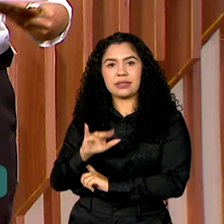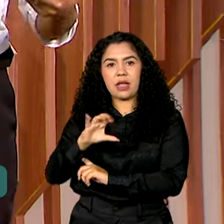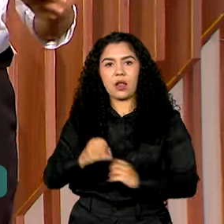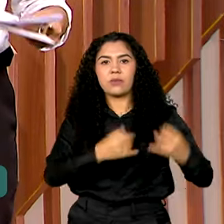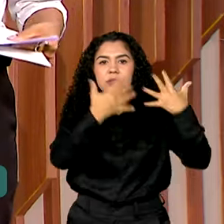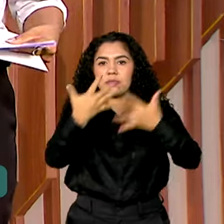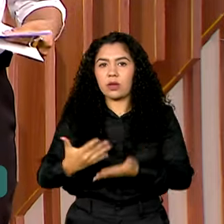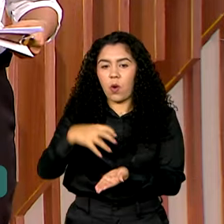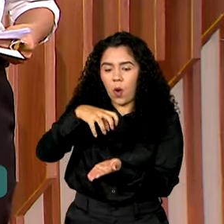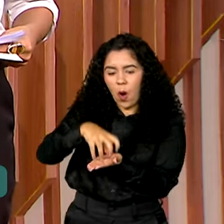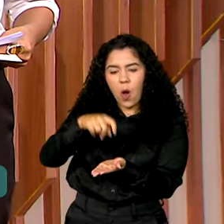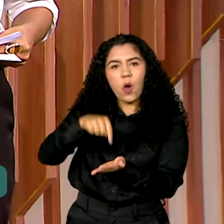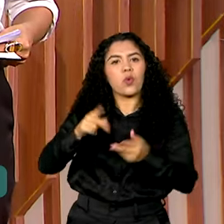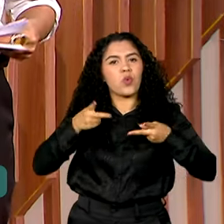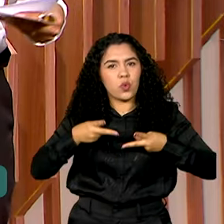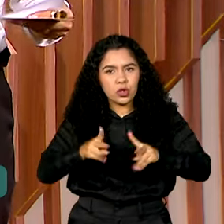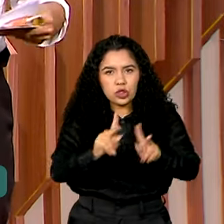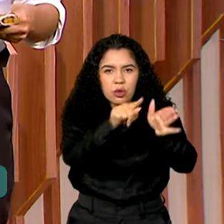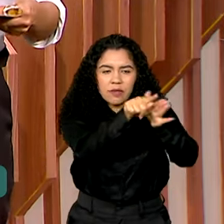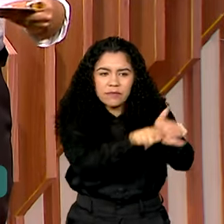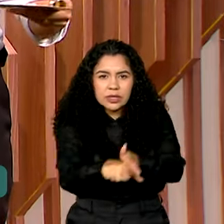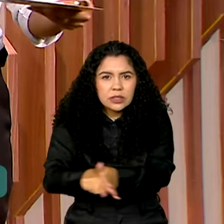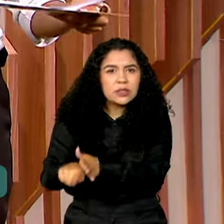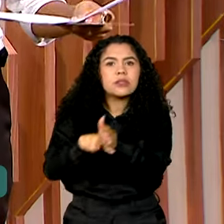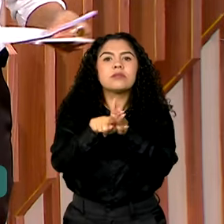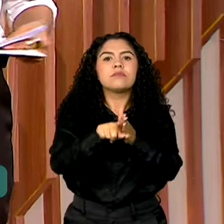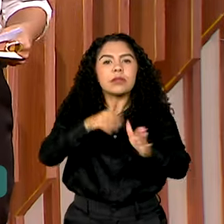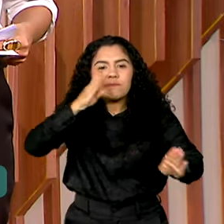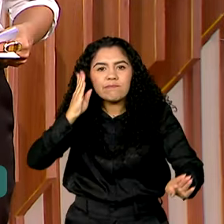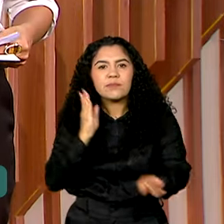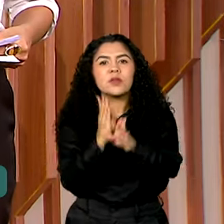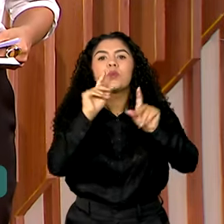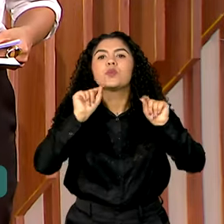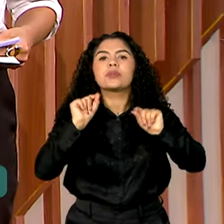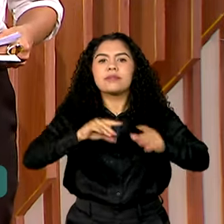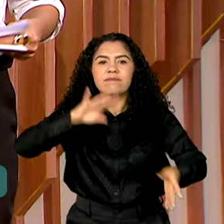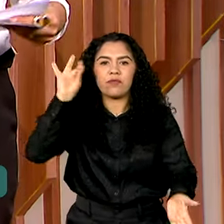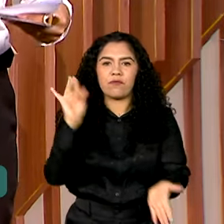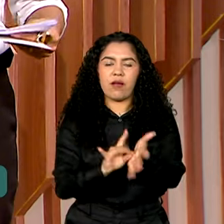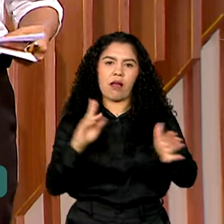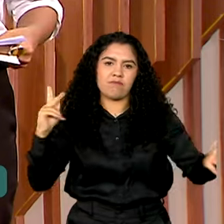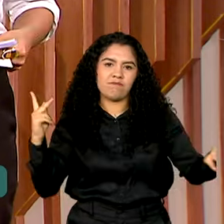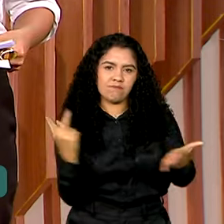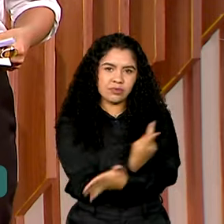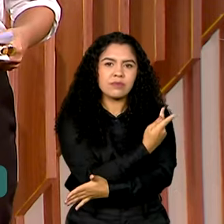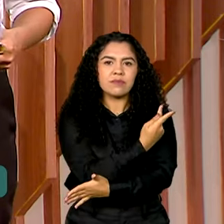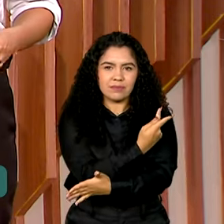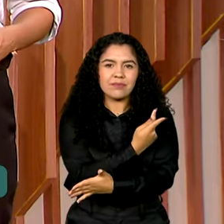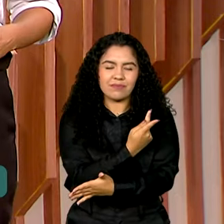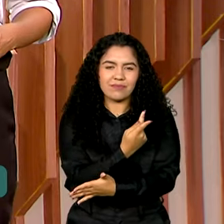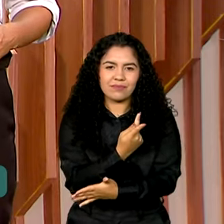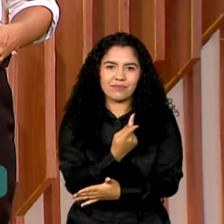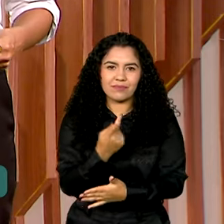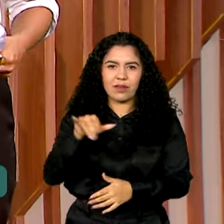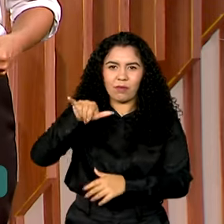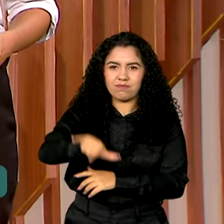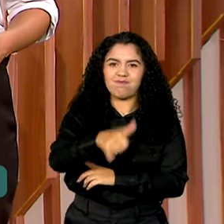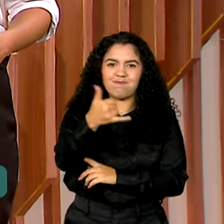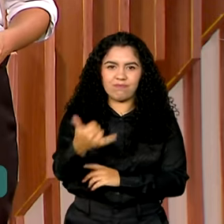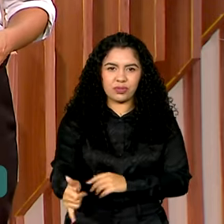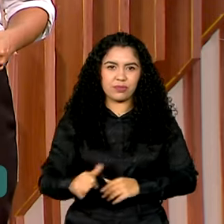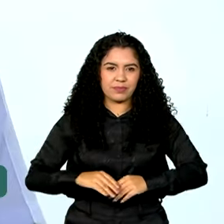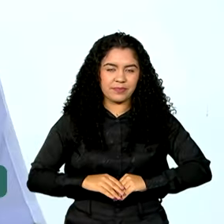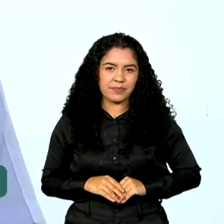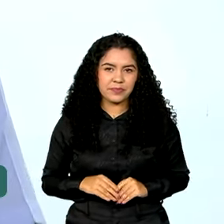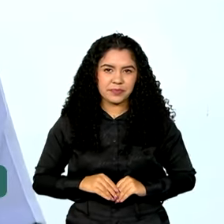vai continuar esta investigação até que se chegue aí à conclusão desse relatório final com as causas do acidente.